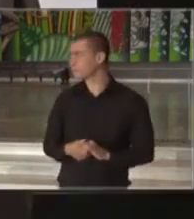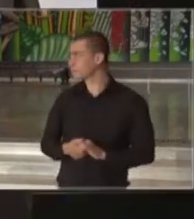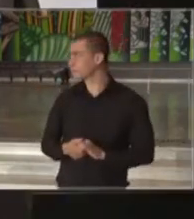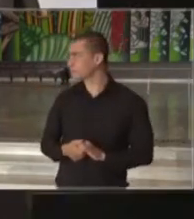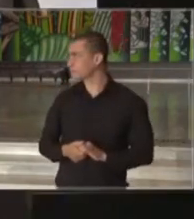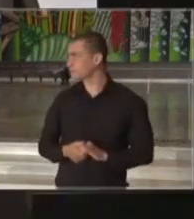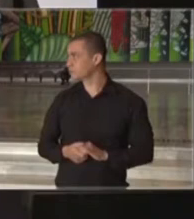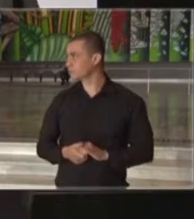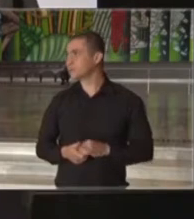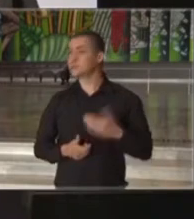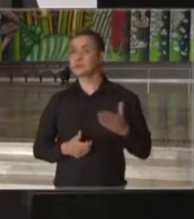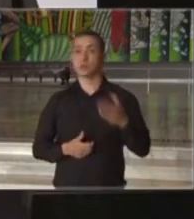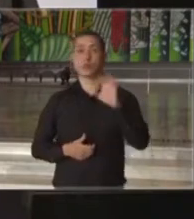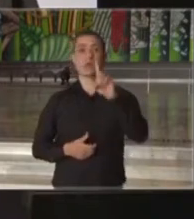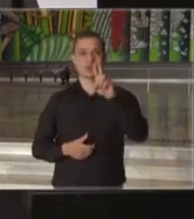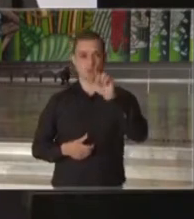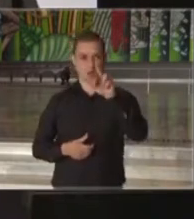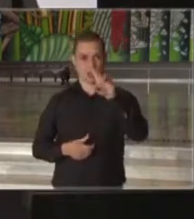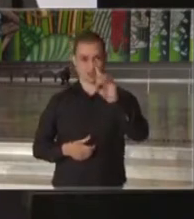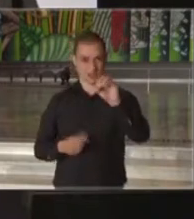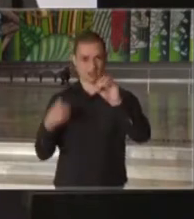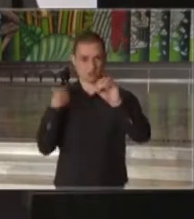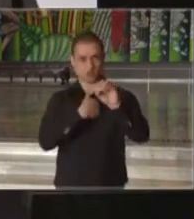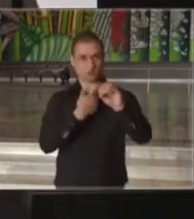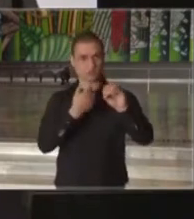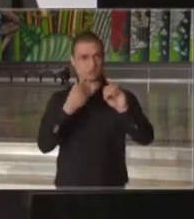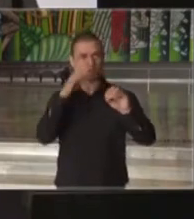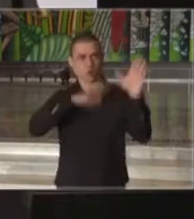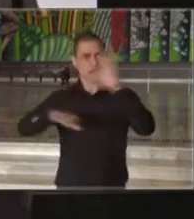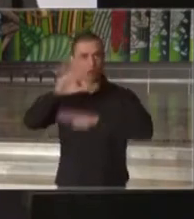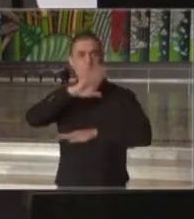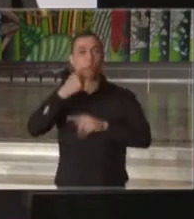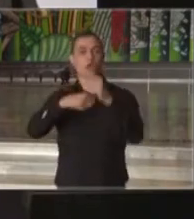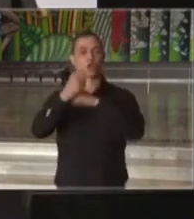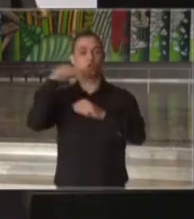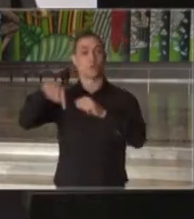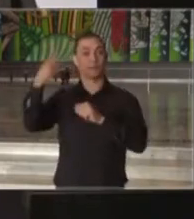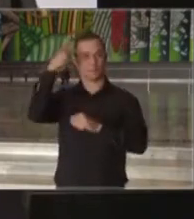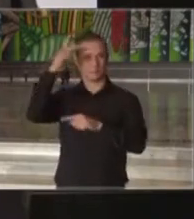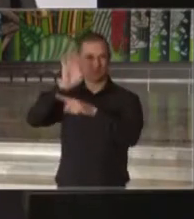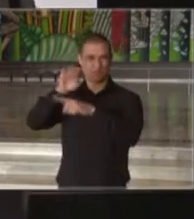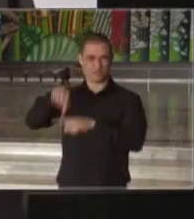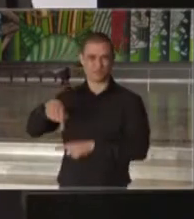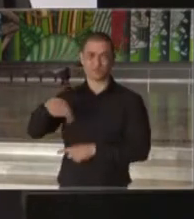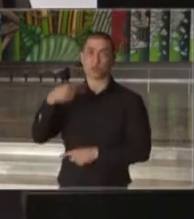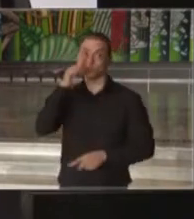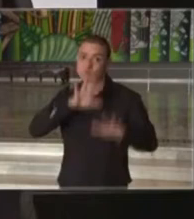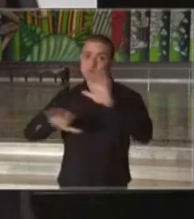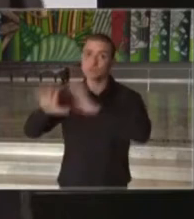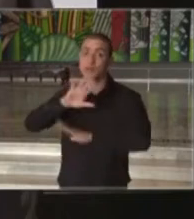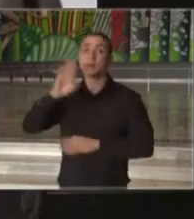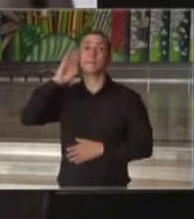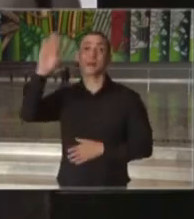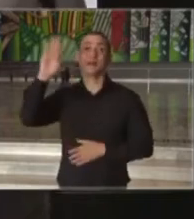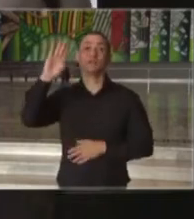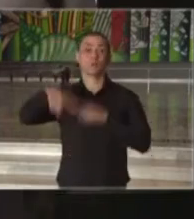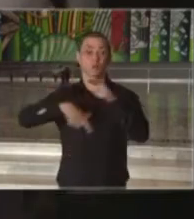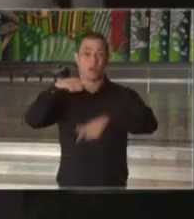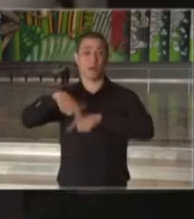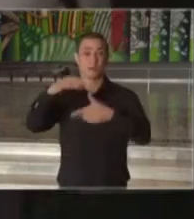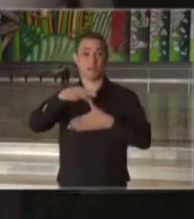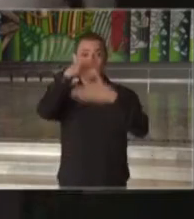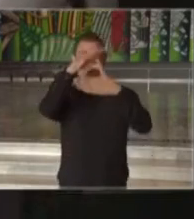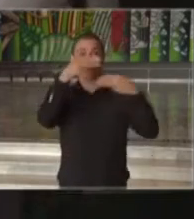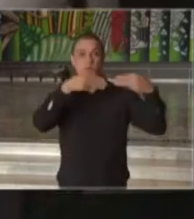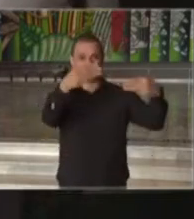Eduarda, nós temos tido muito cuidado e muito critério em relação a isso no estado de São Paulo. Obviamente, a ação tem que ser reintegrada com o